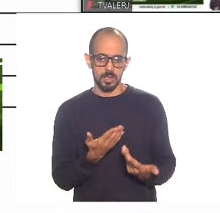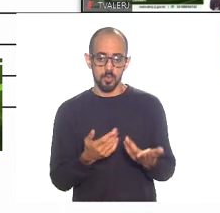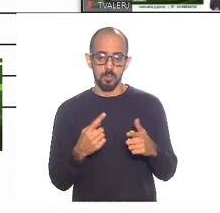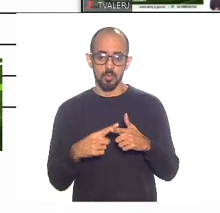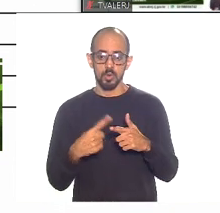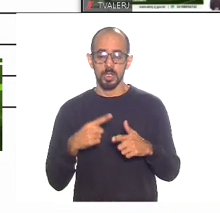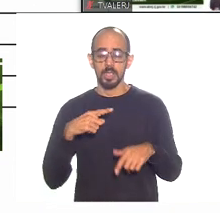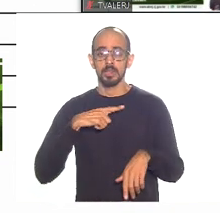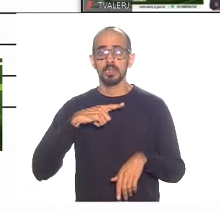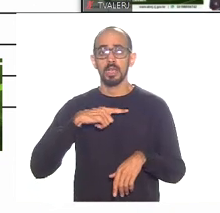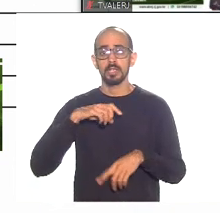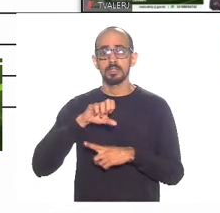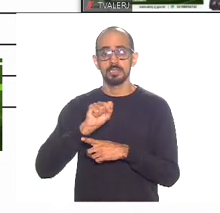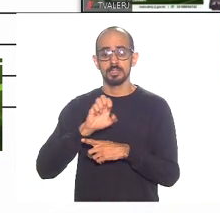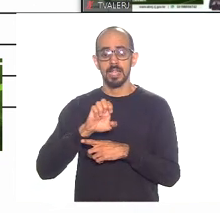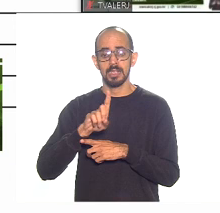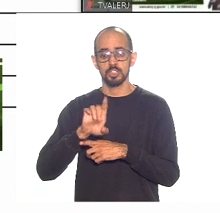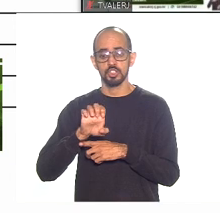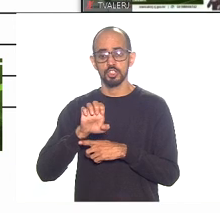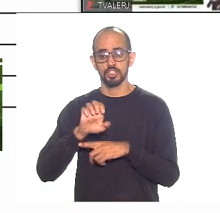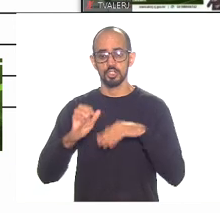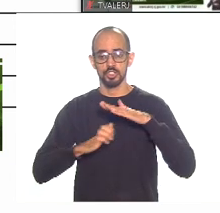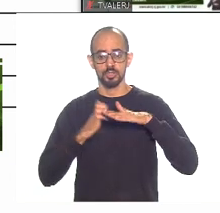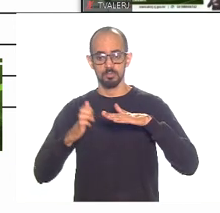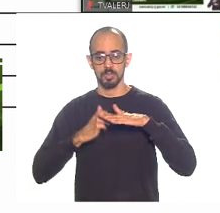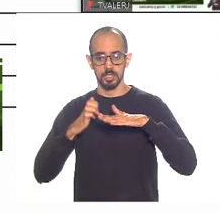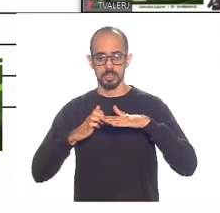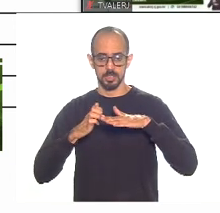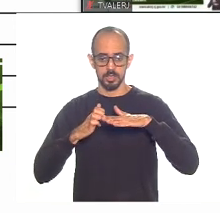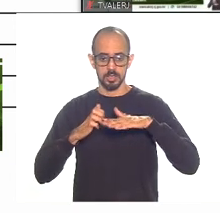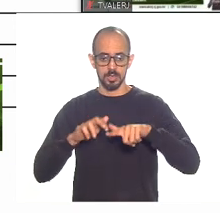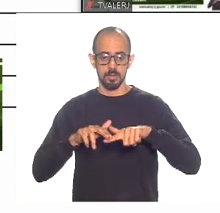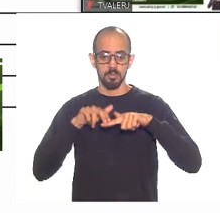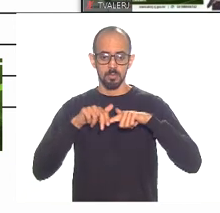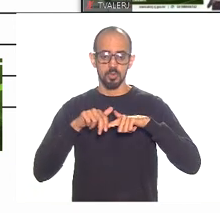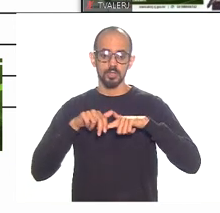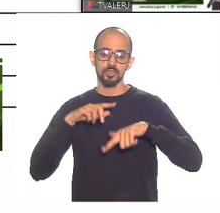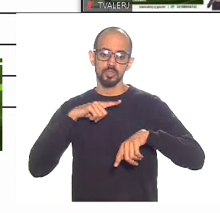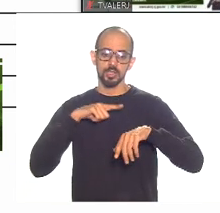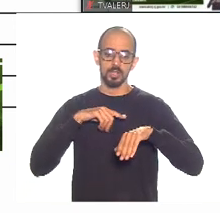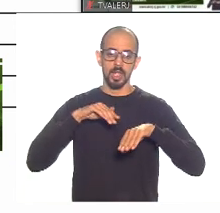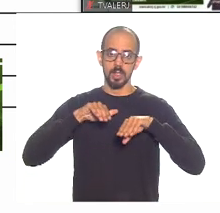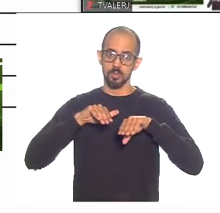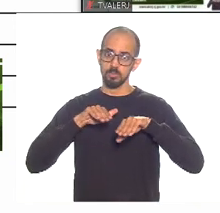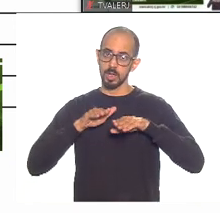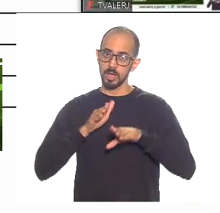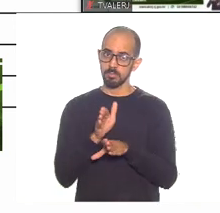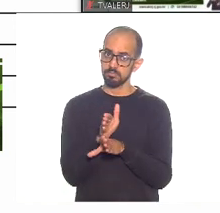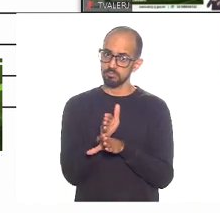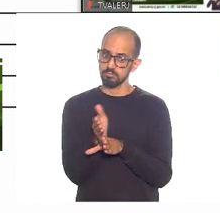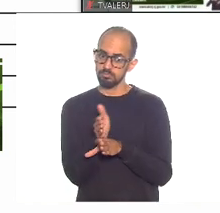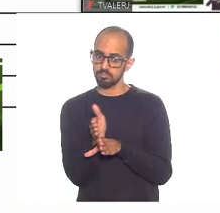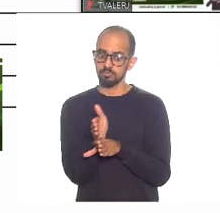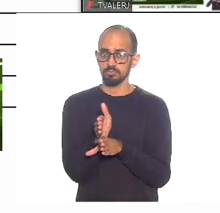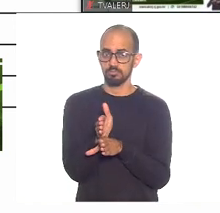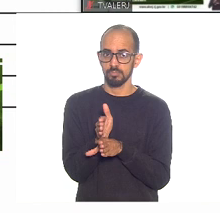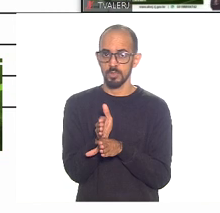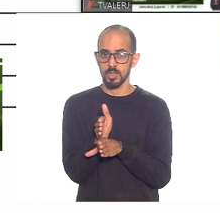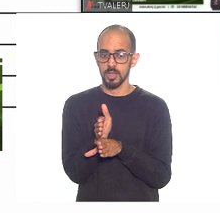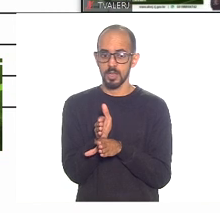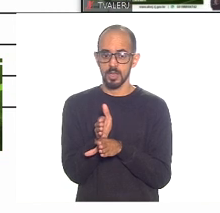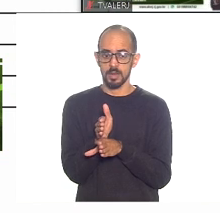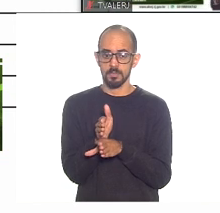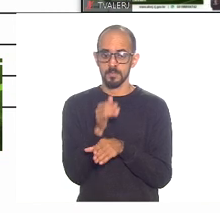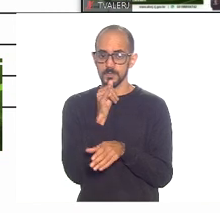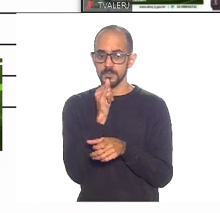empresa aqui também, está certo? Então, isso gera algum desvio, que levar em consideração. Então, por exemplo, a Petrobras está aqui, o